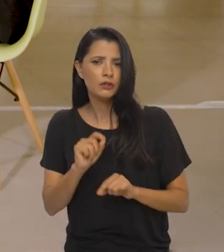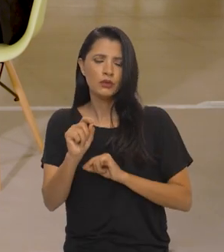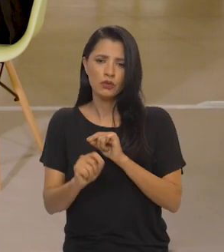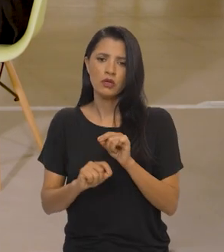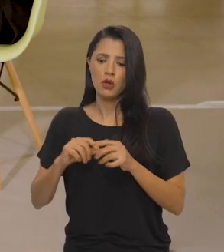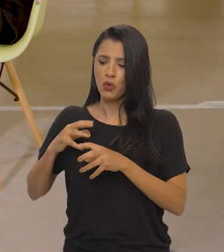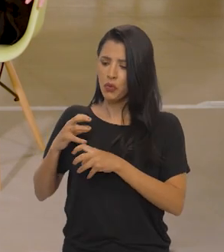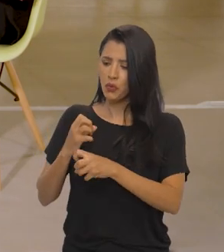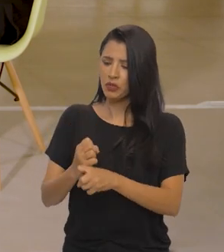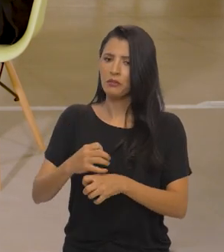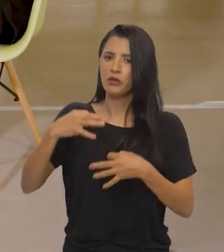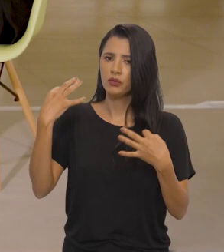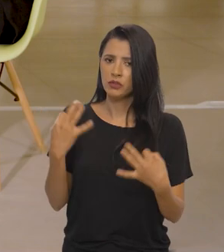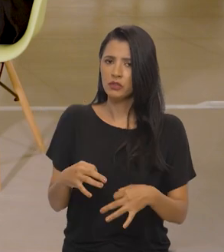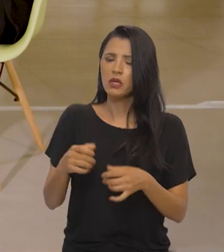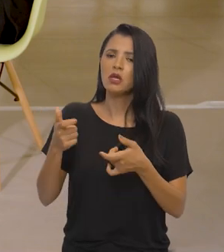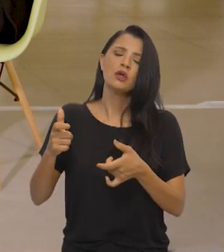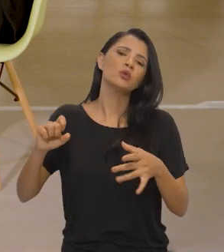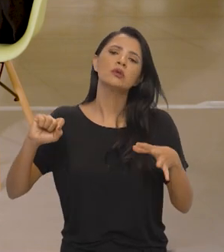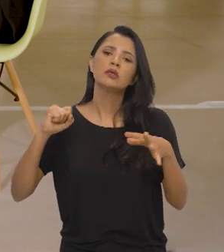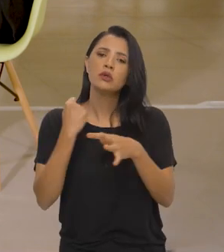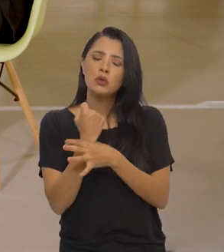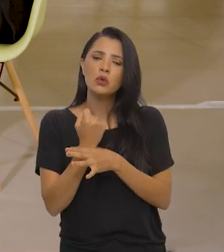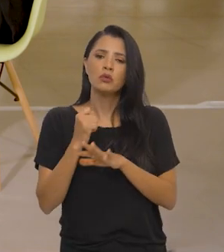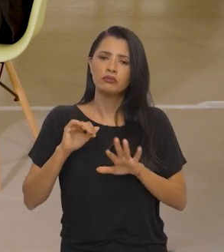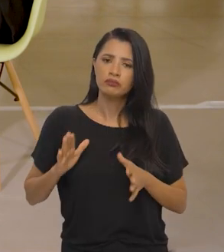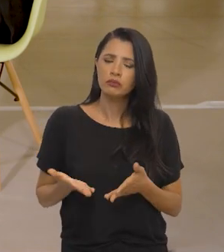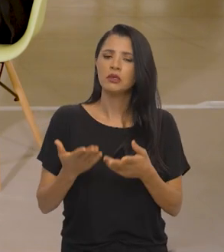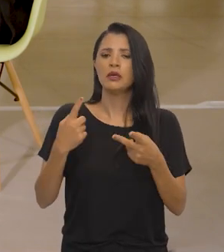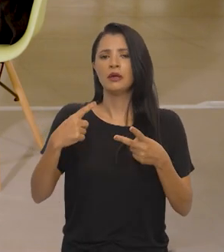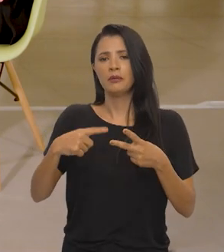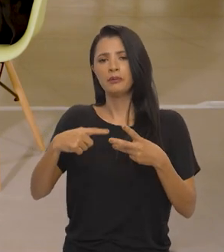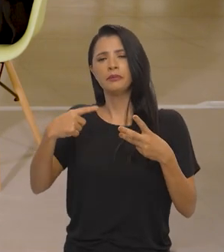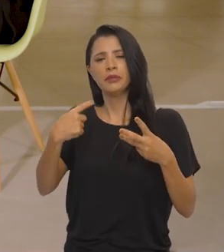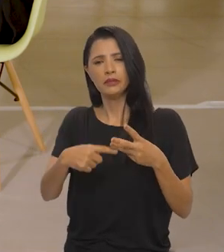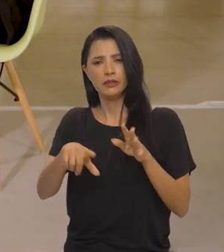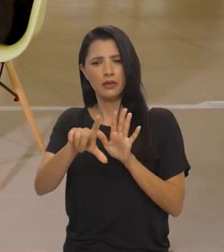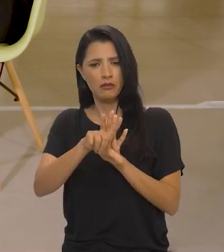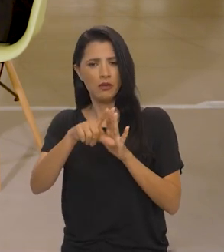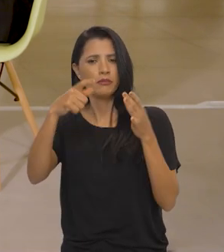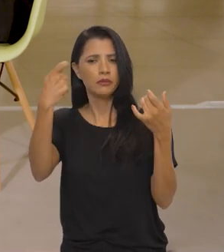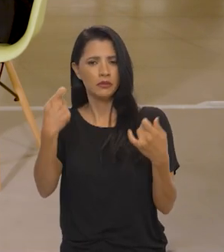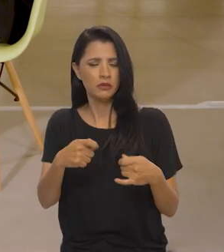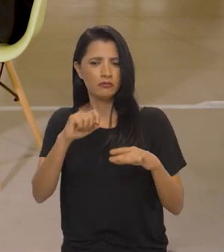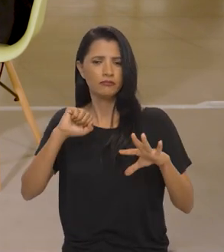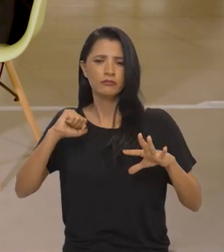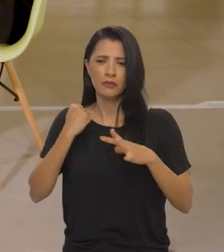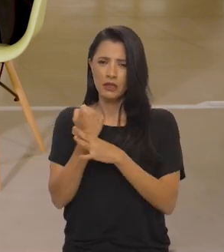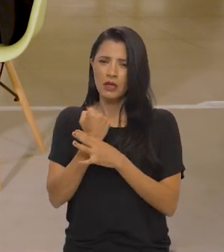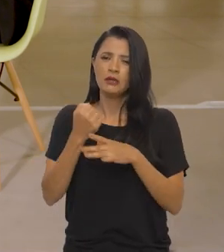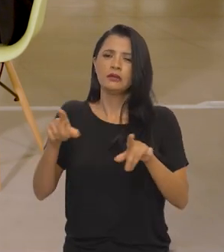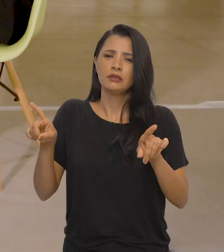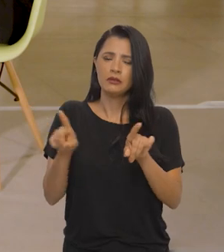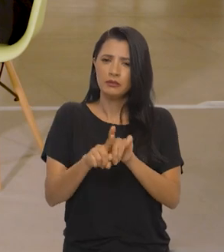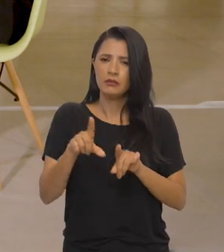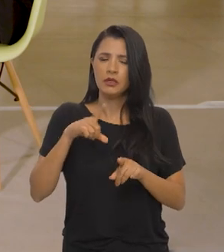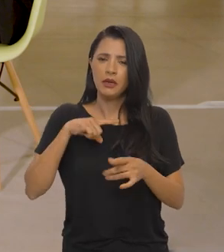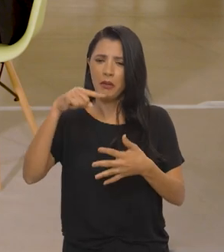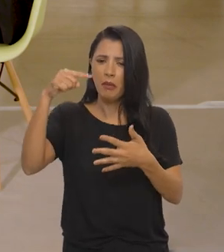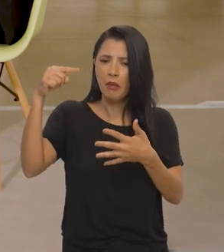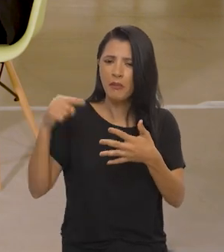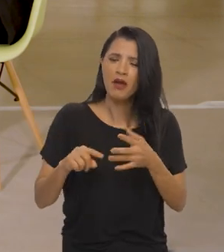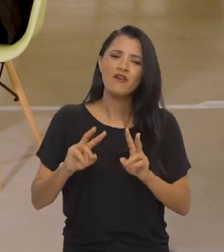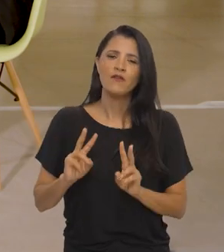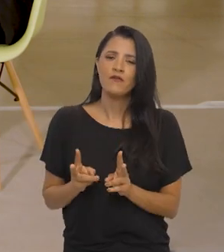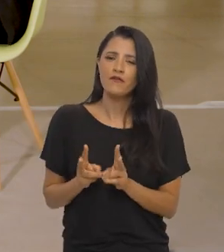de orçamento seguro, de uma fonte orçamentária, de fomento, precisa de uma legislação que garanta, precisa